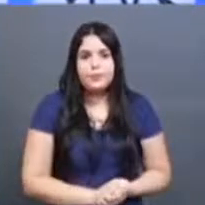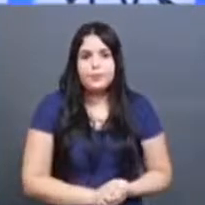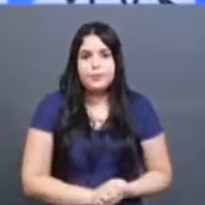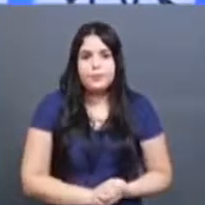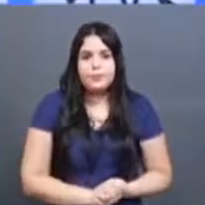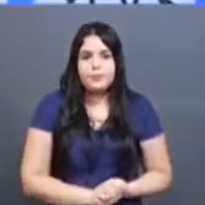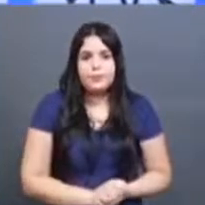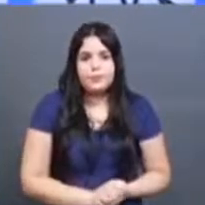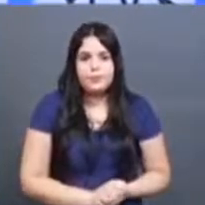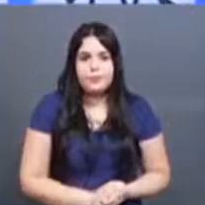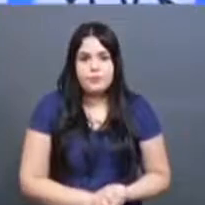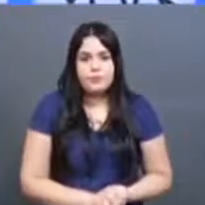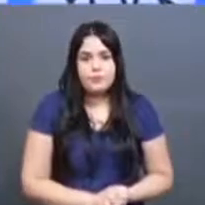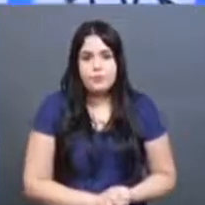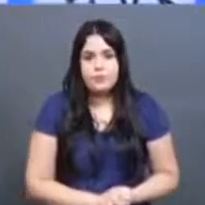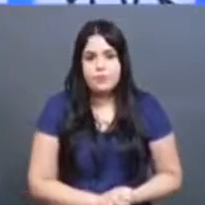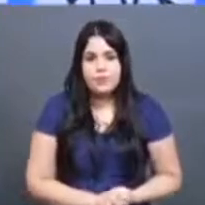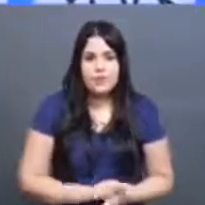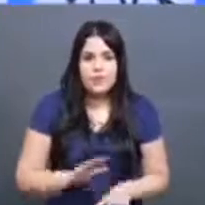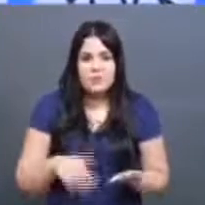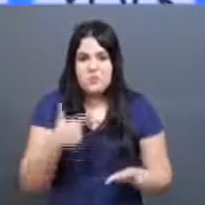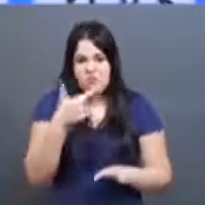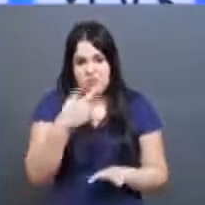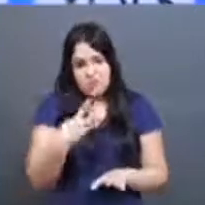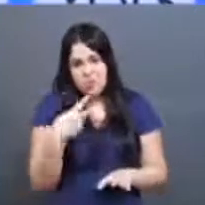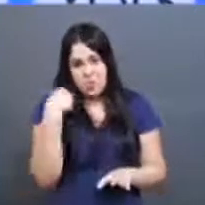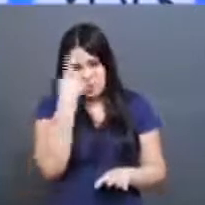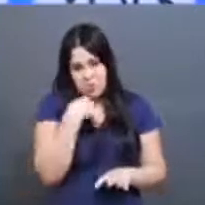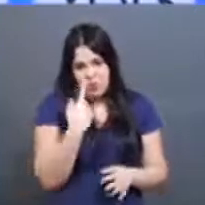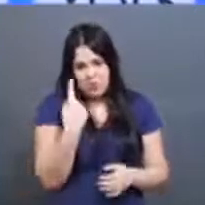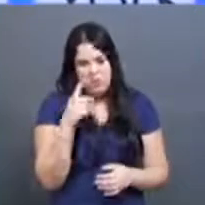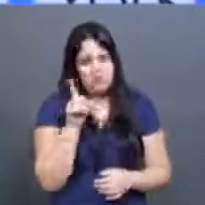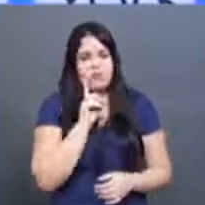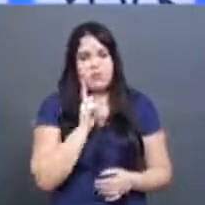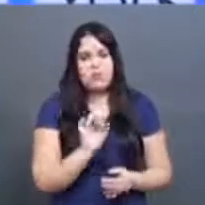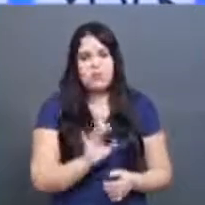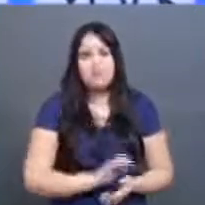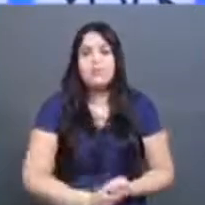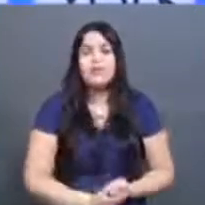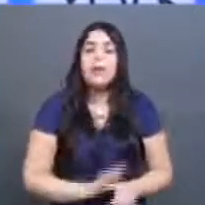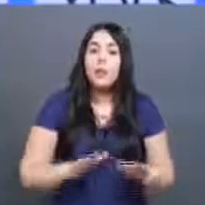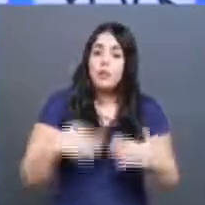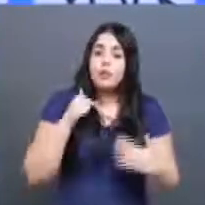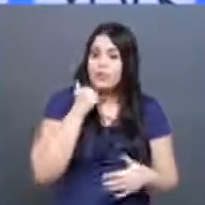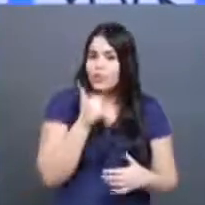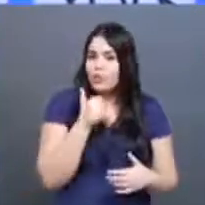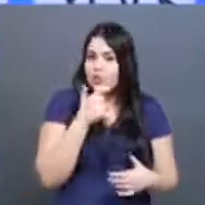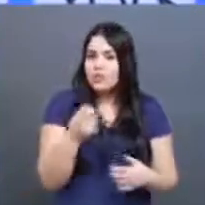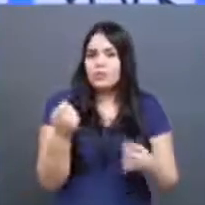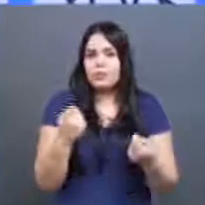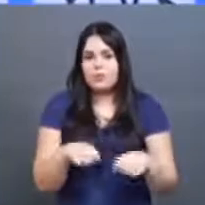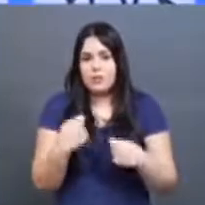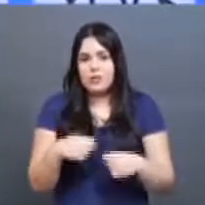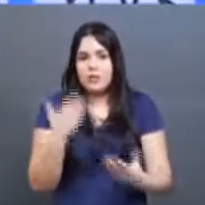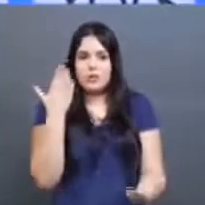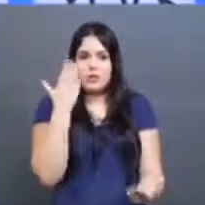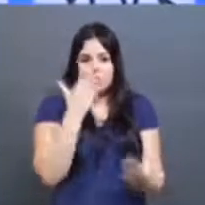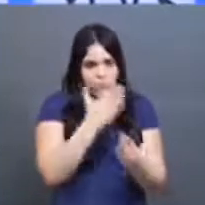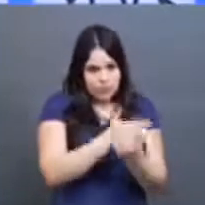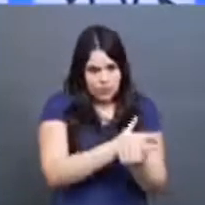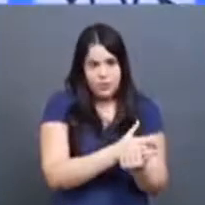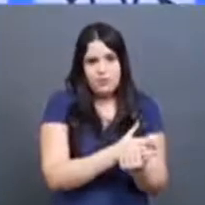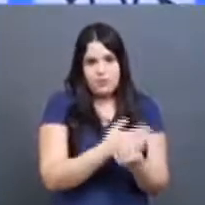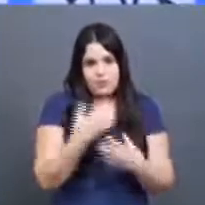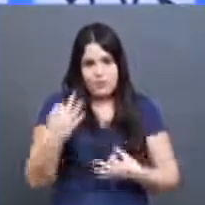é geralmente um prazo de 24 horas. Quando isso não é possível, é necessário ingressar com a demanda judicial,